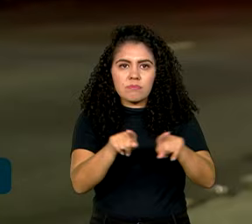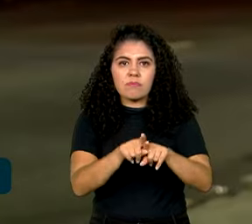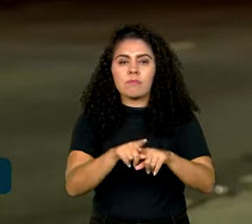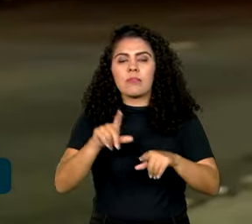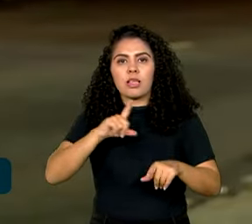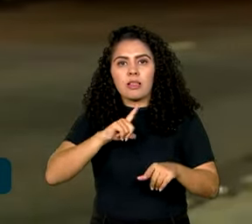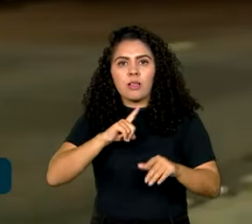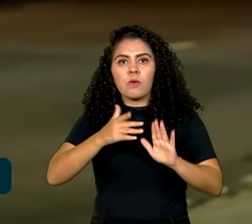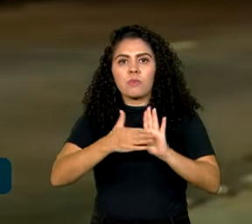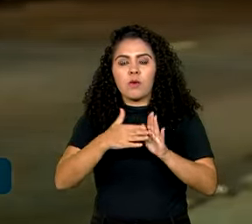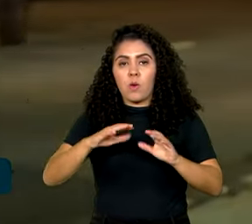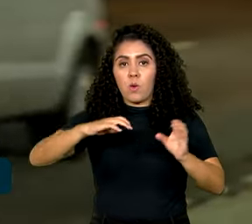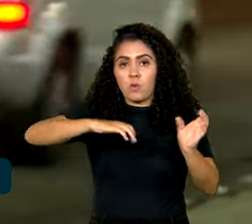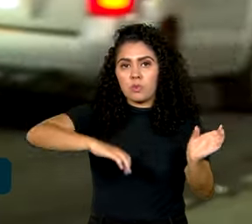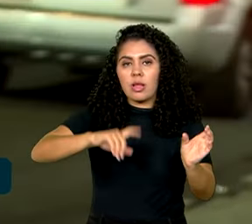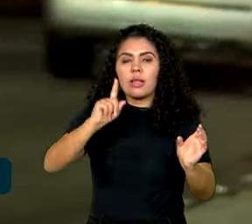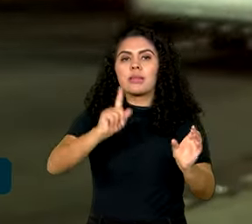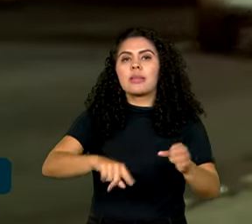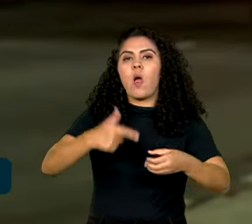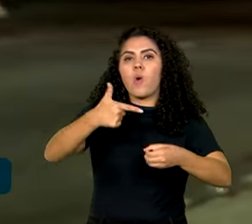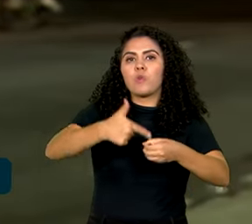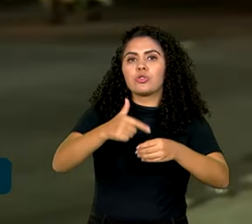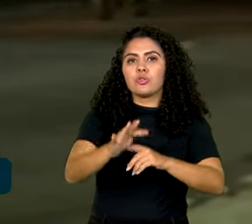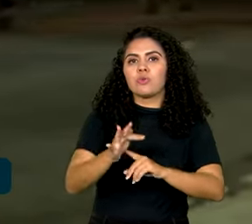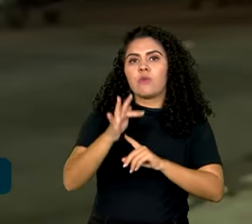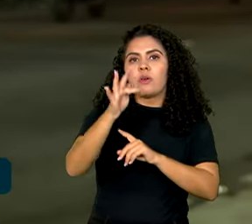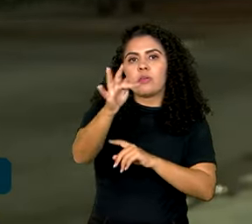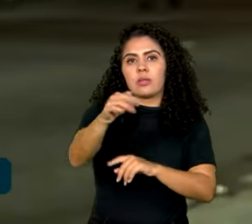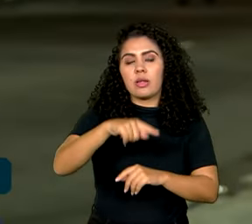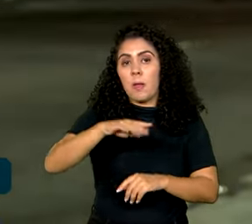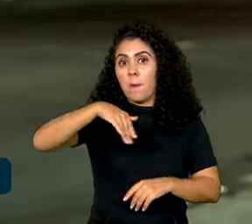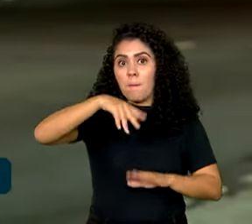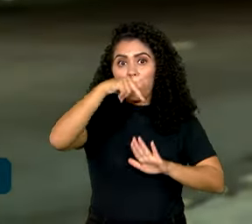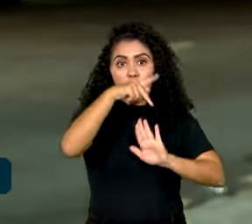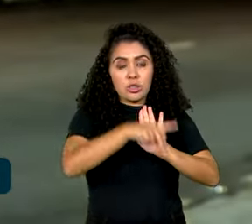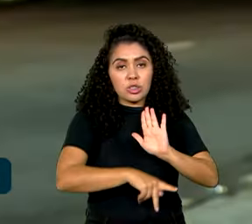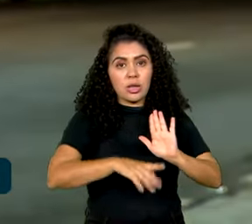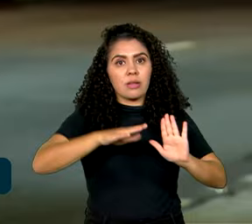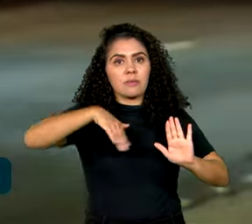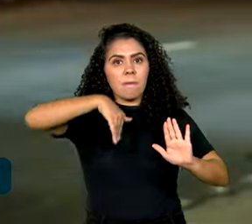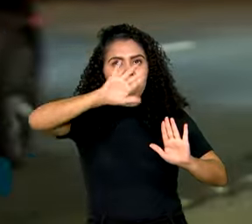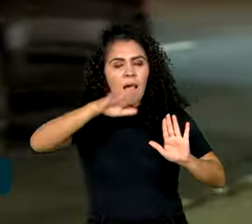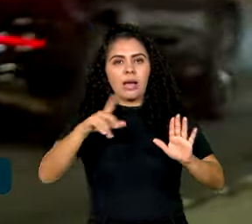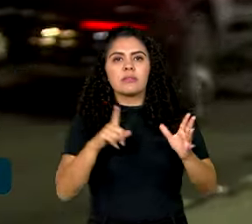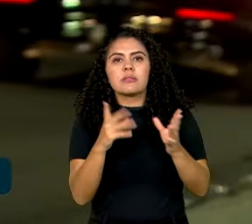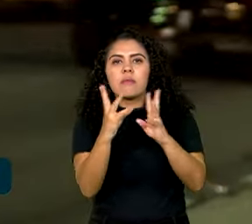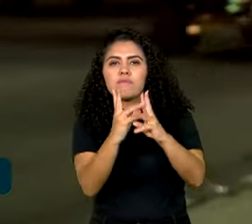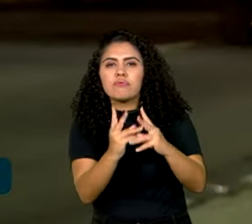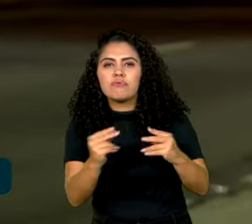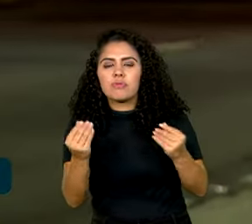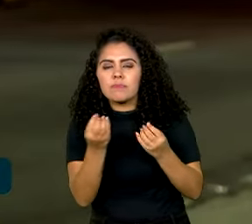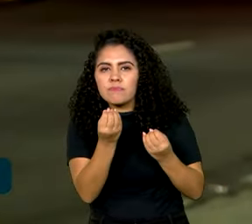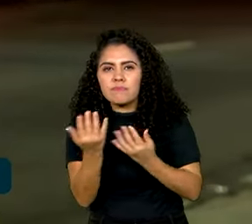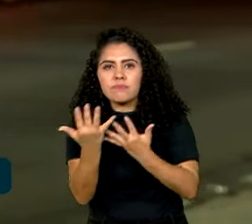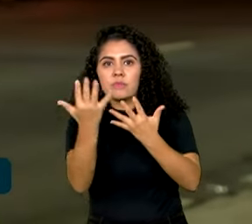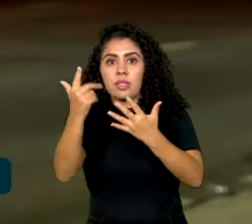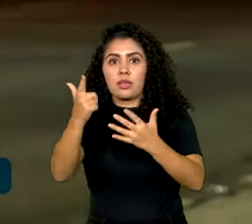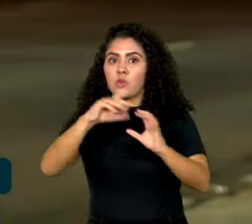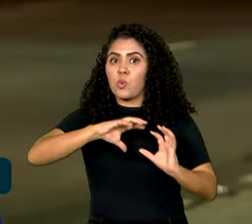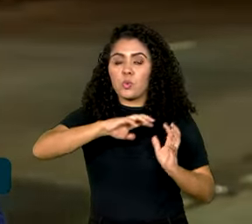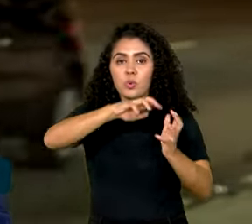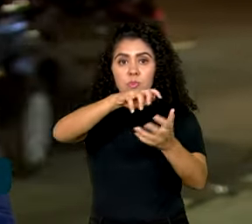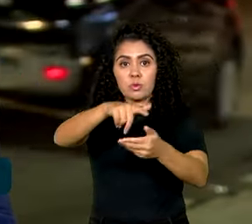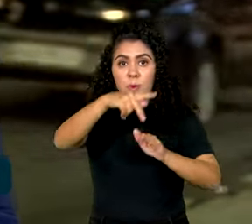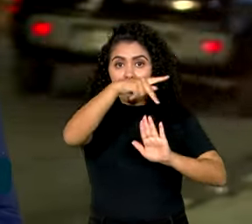Nacional Combustível do Futuro. A maior iniciativa, o maior projeto de descarbonização de transportes do mundo todo. Esse